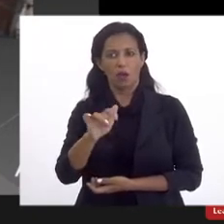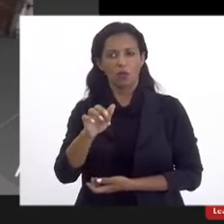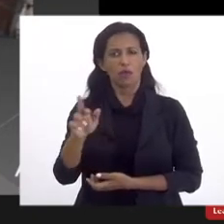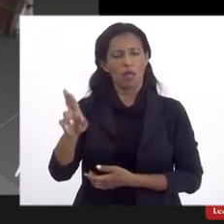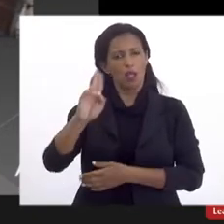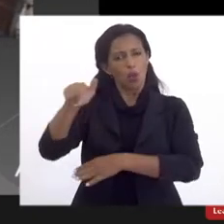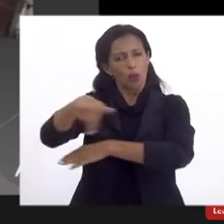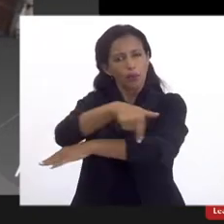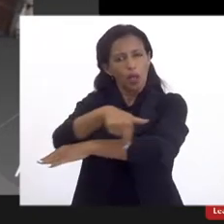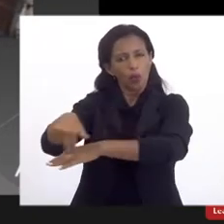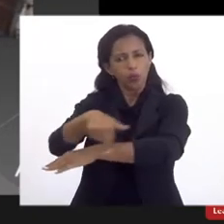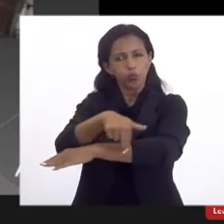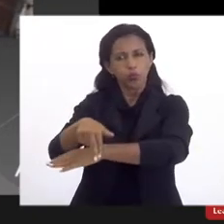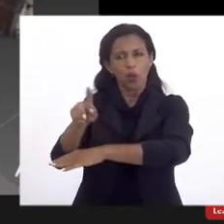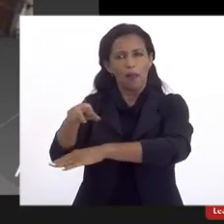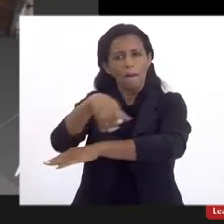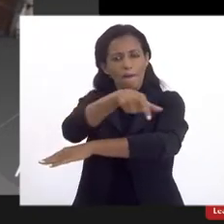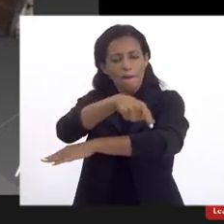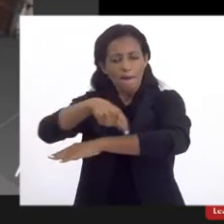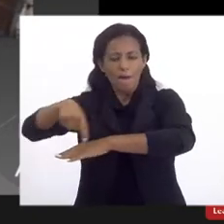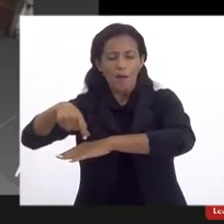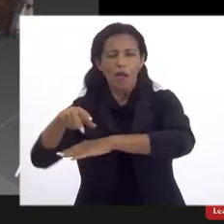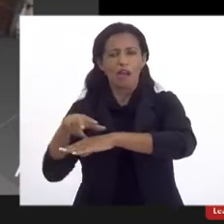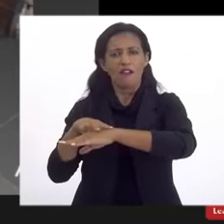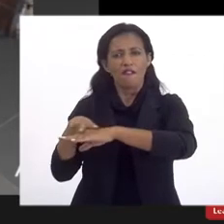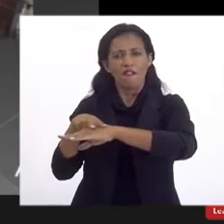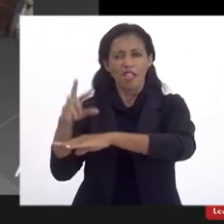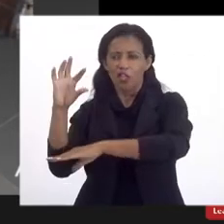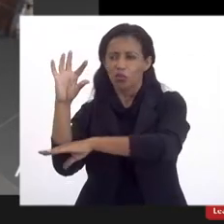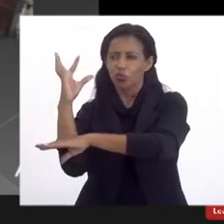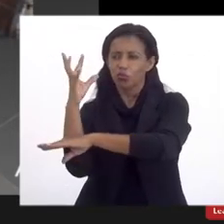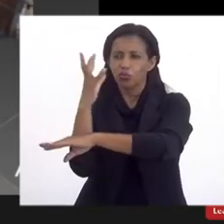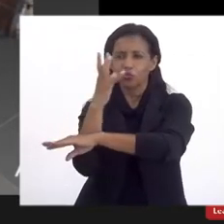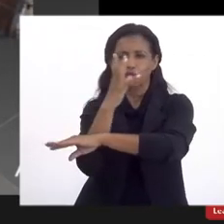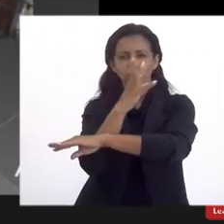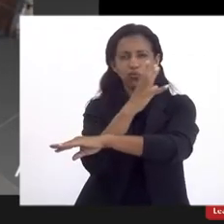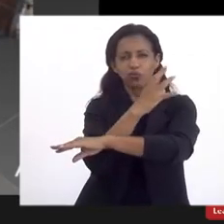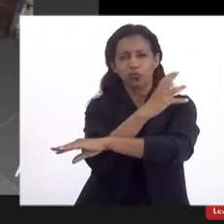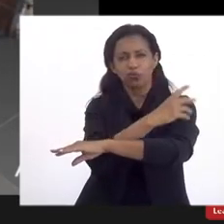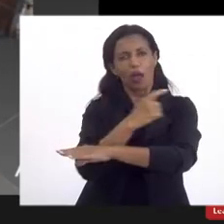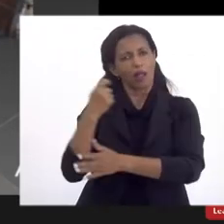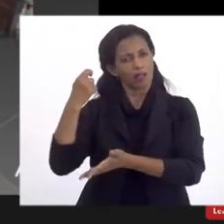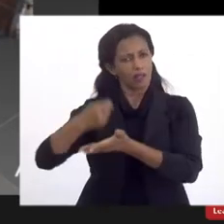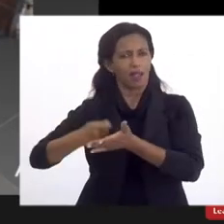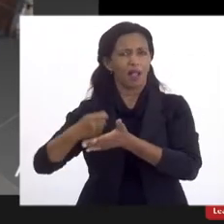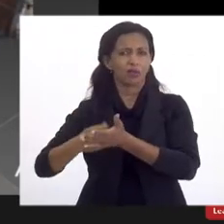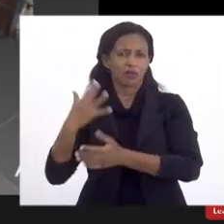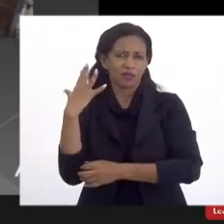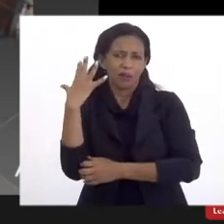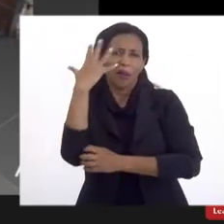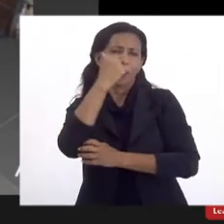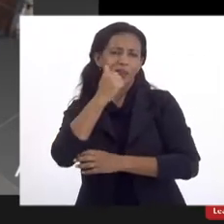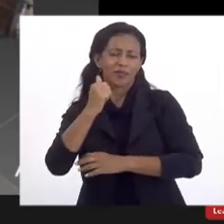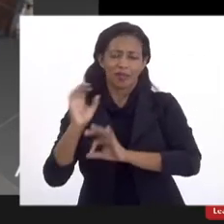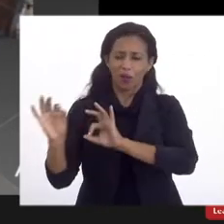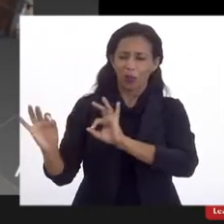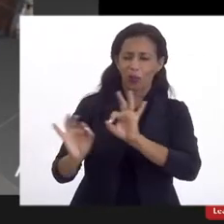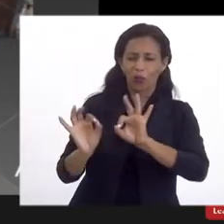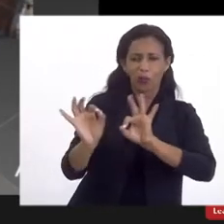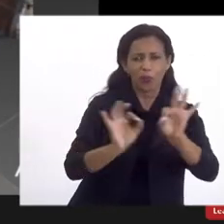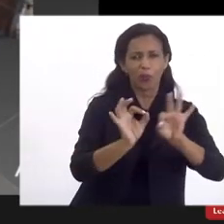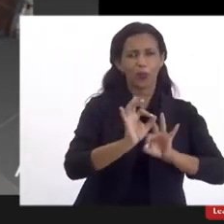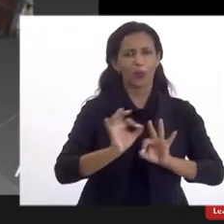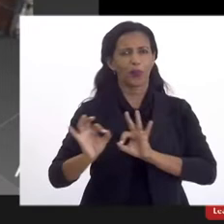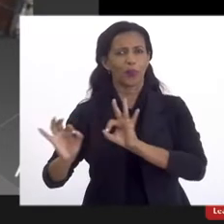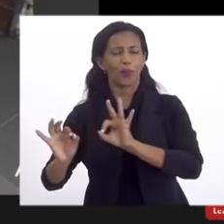salamida linda, verde, né, bem arborizada, que nós estamos lutando para deixá-la ainda mais bonita. Estamos,